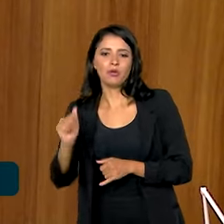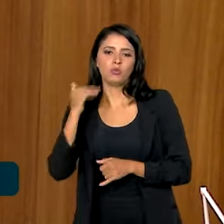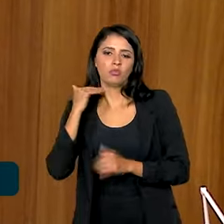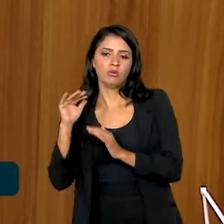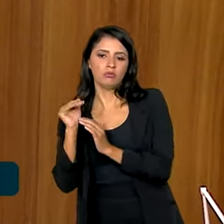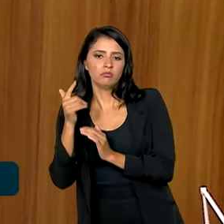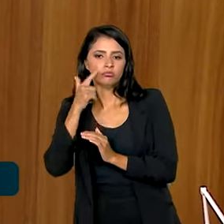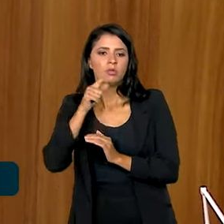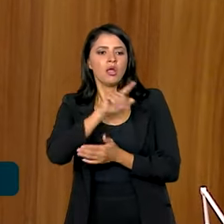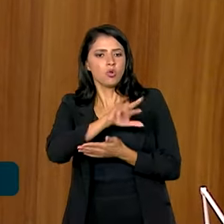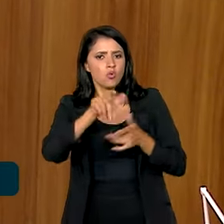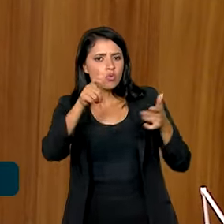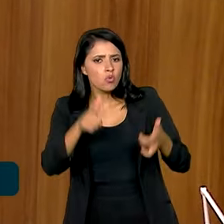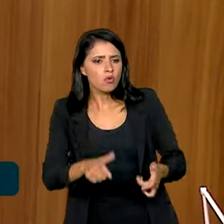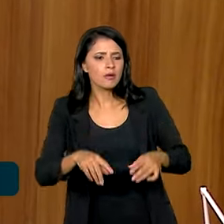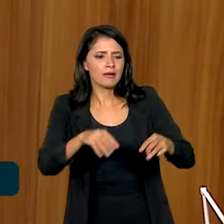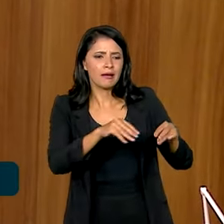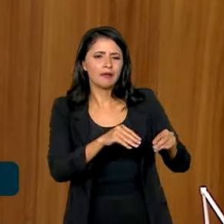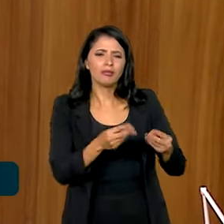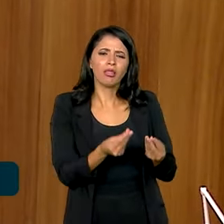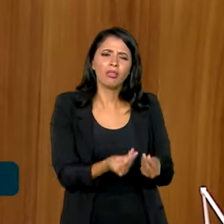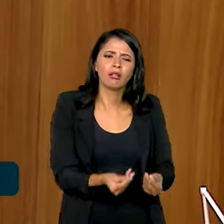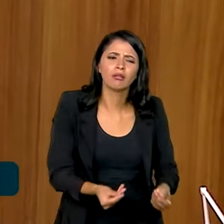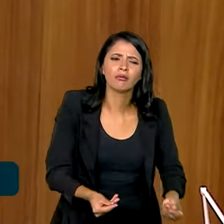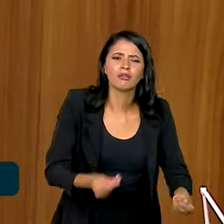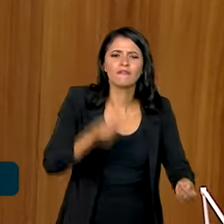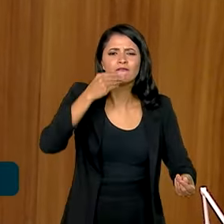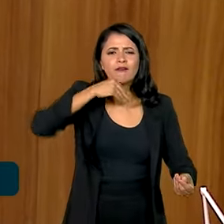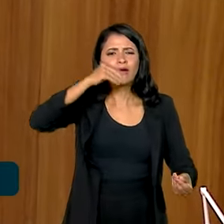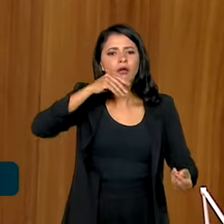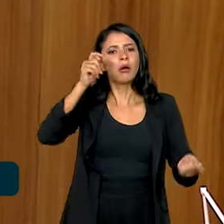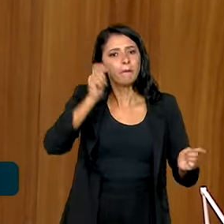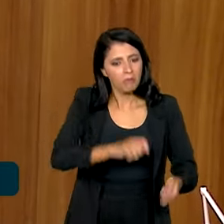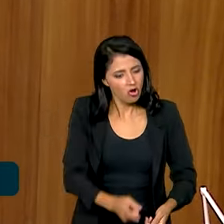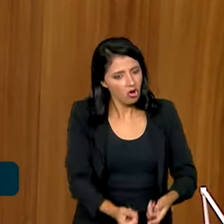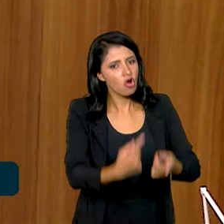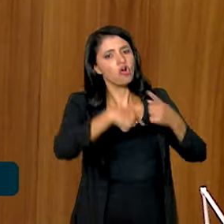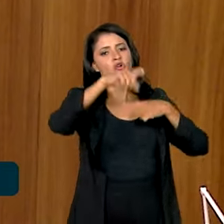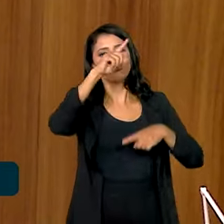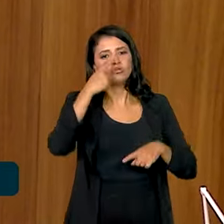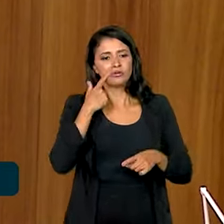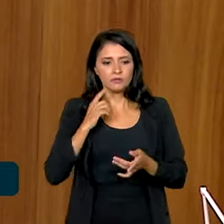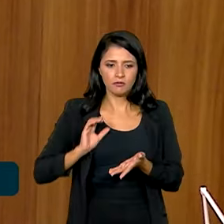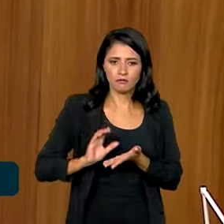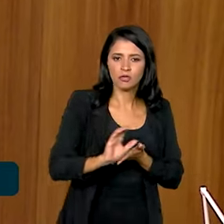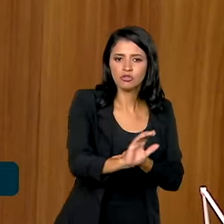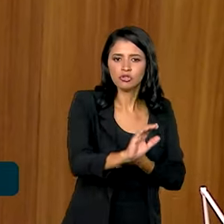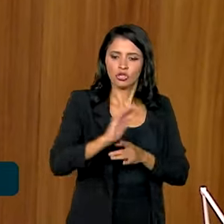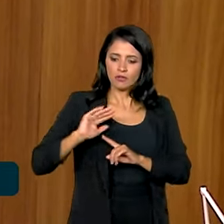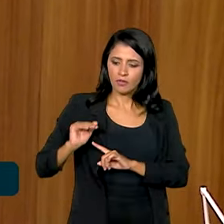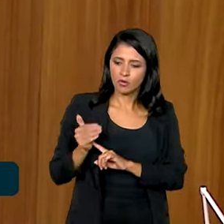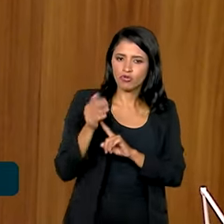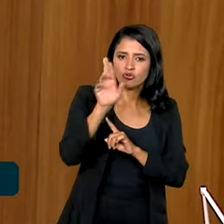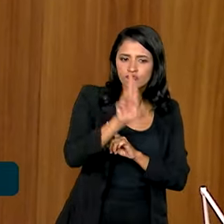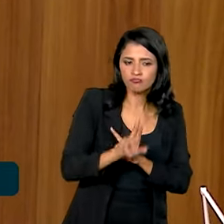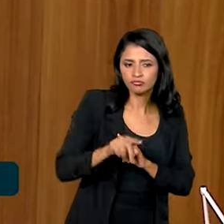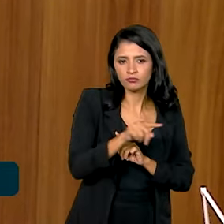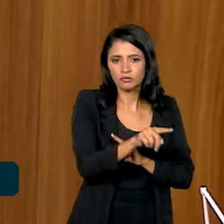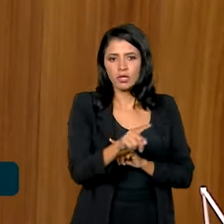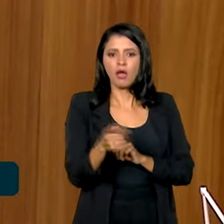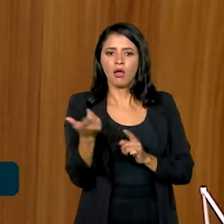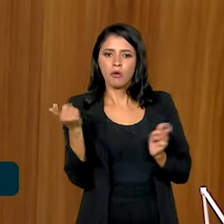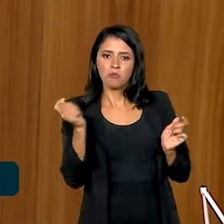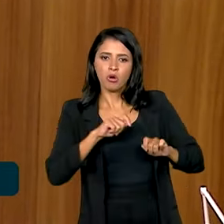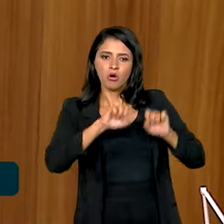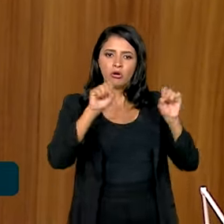em estado já de degradação, que podem ser recuperadas com investimento, com tecnologia, incorporar em seu